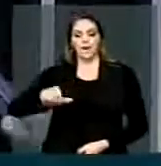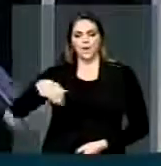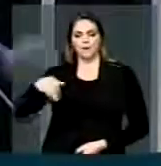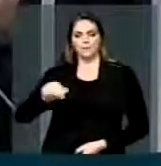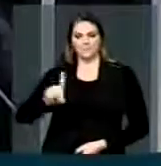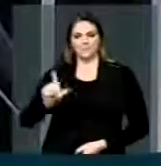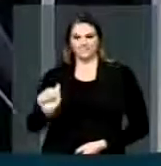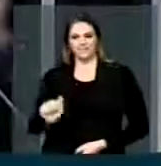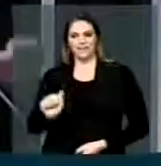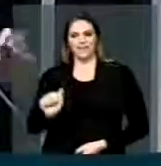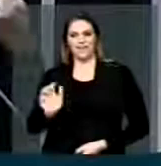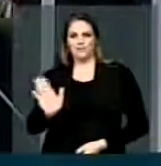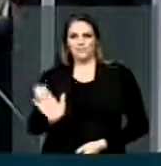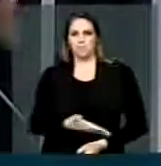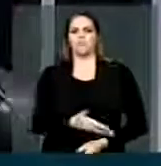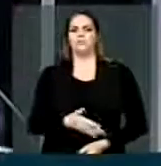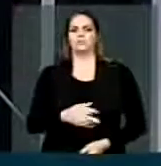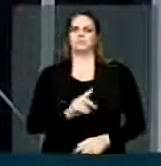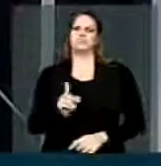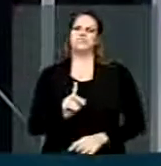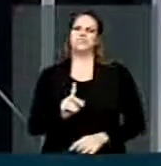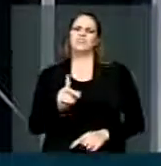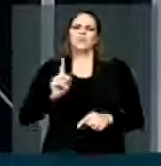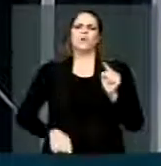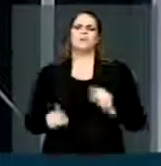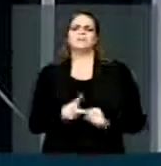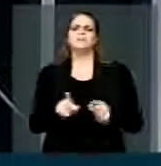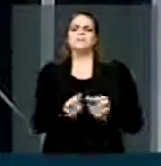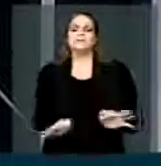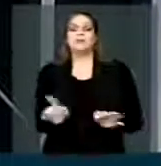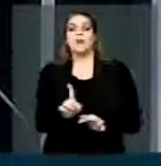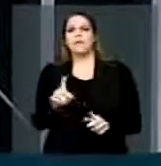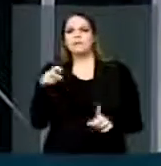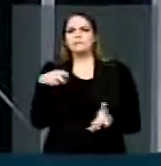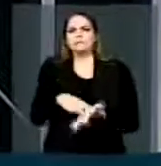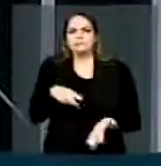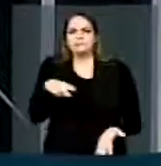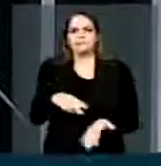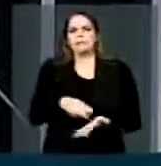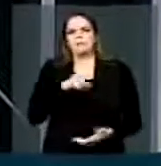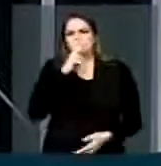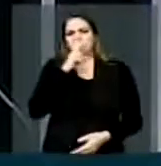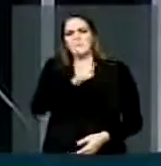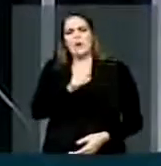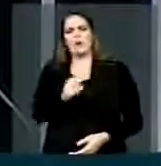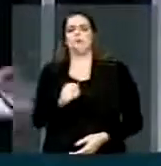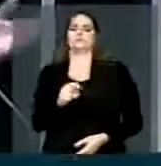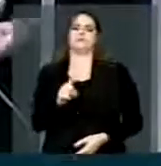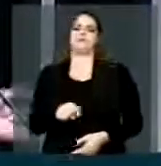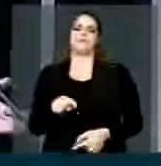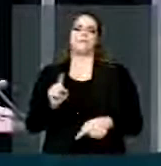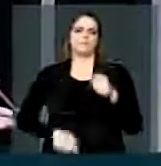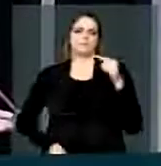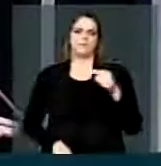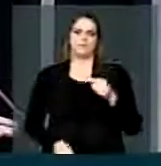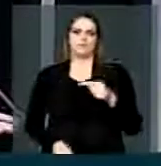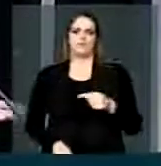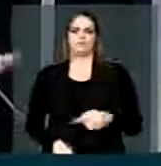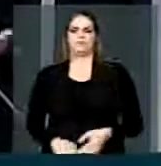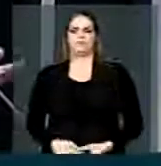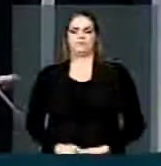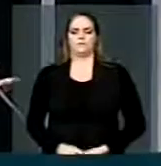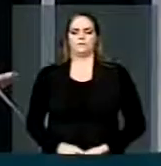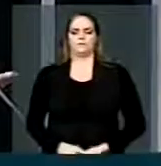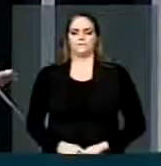proíbe o castigo rigoroso. Aquilo que maltrata a criança, o filho, aí sim é